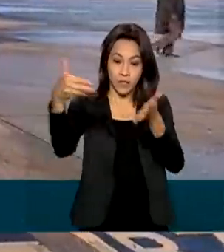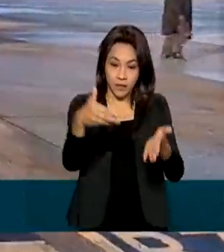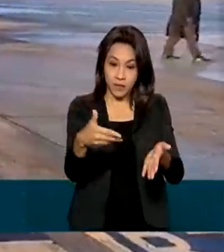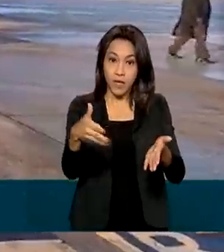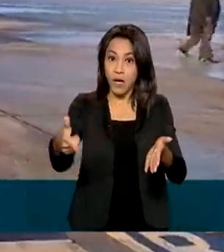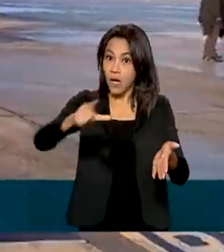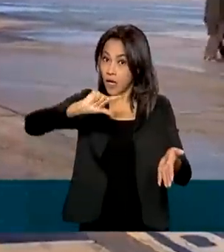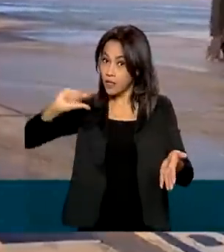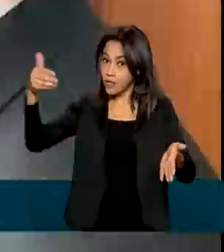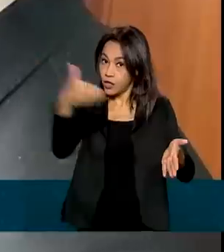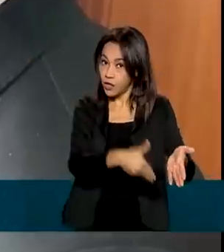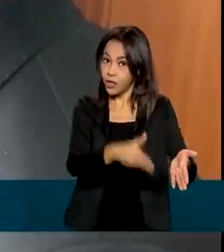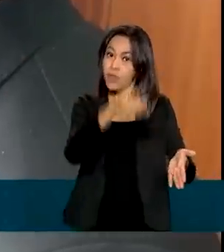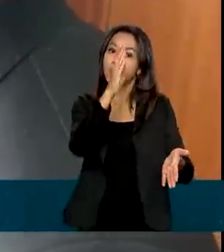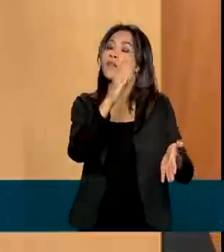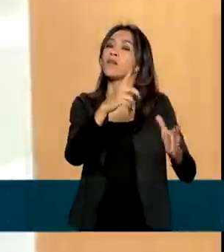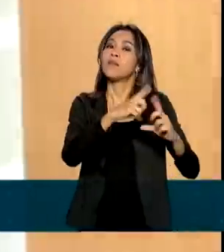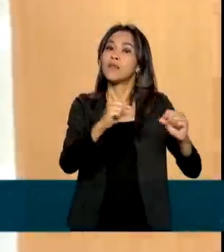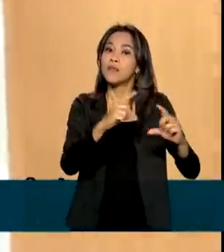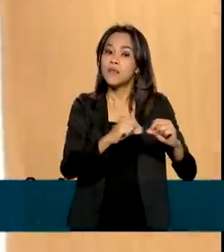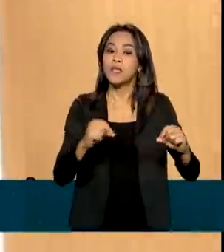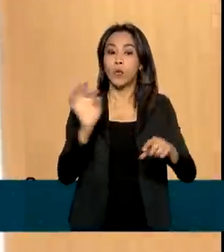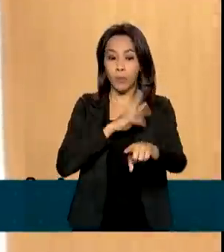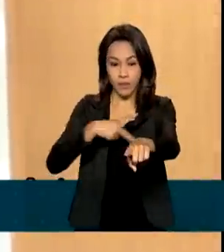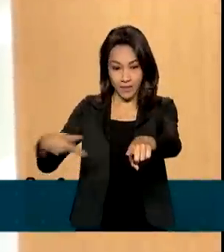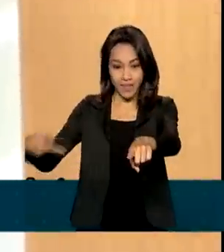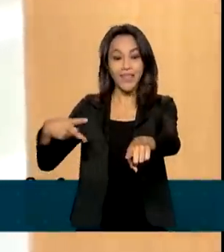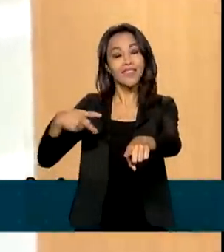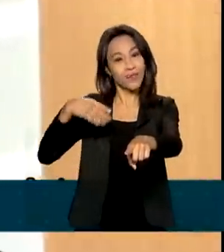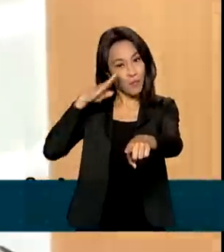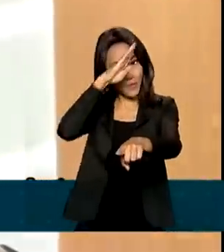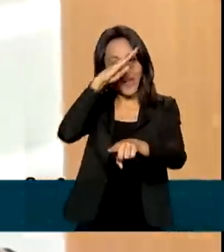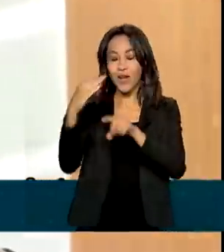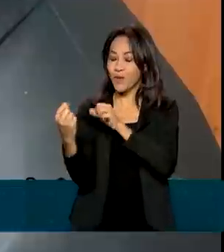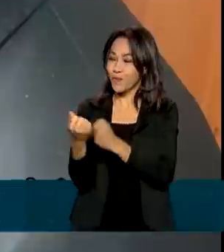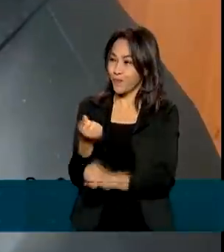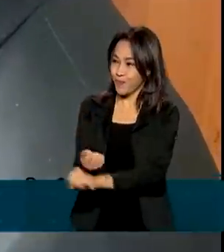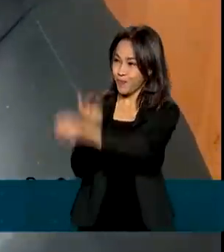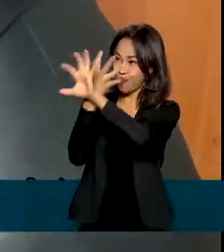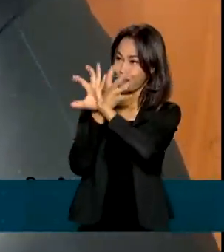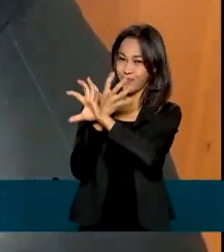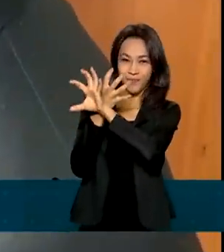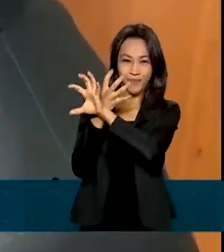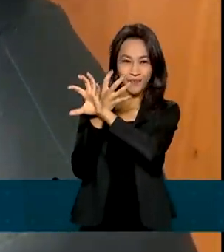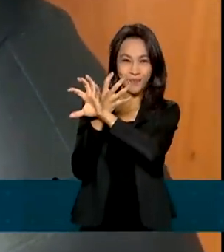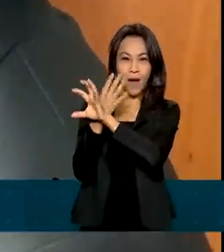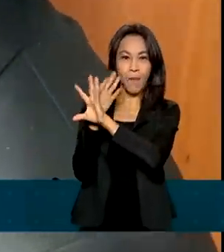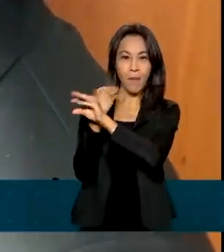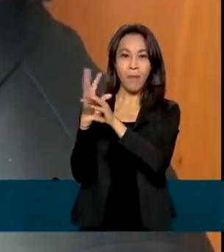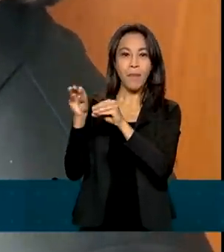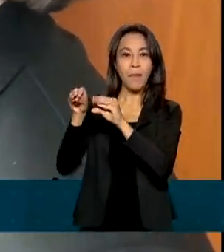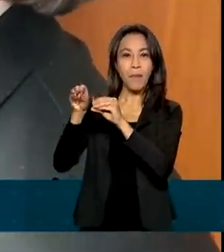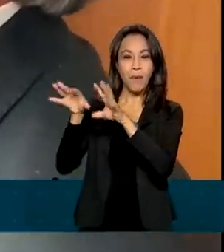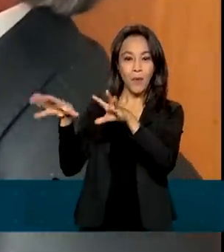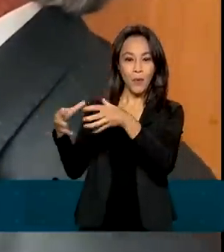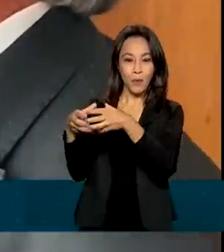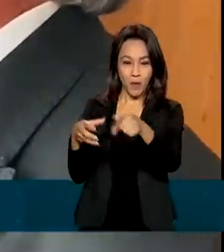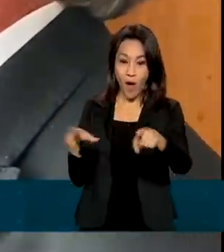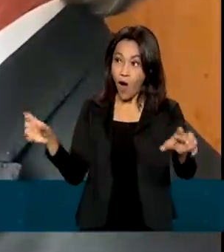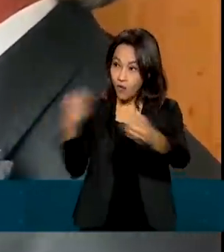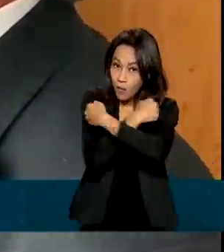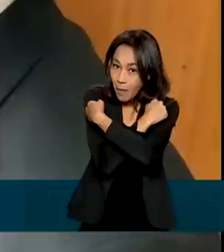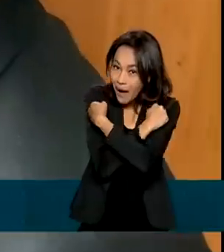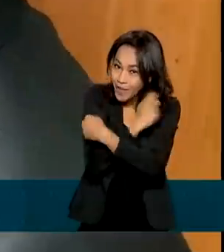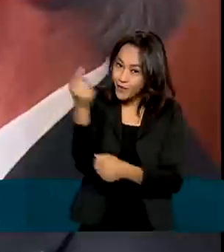destino à Brasília, o presidente Jair Bolsonaro conversou por vídeo chamada com a delegação. Vou dar um abraço a vocês aqui na